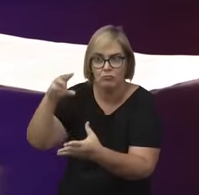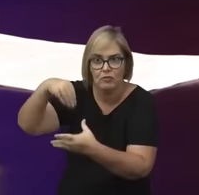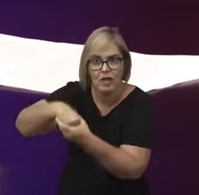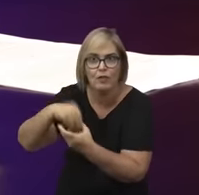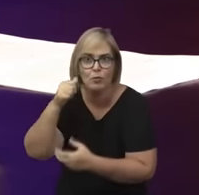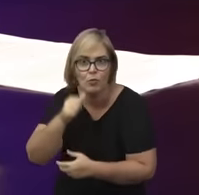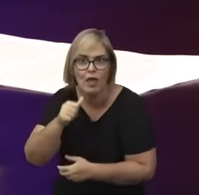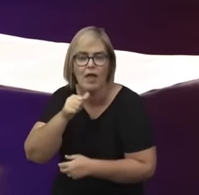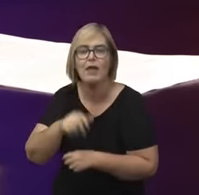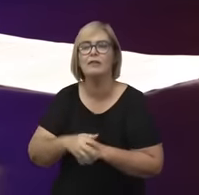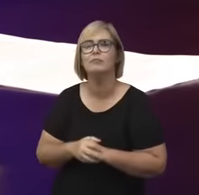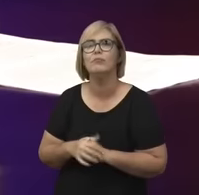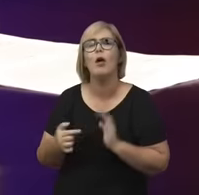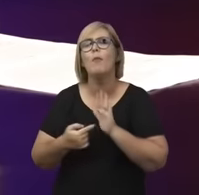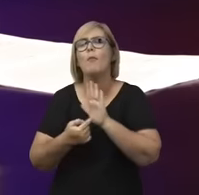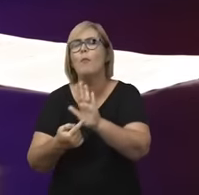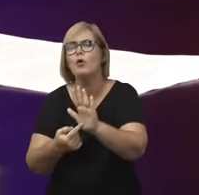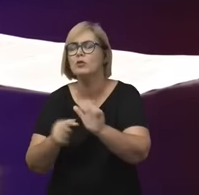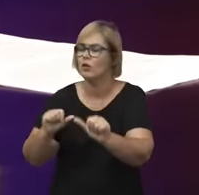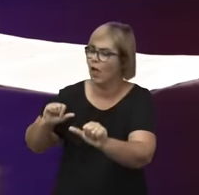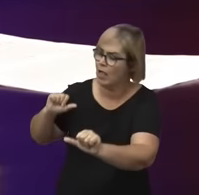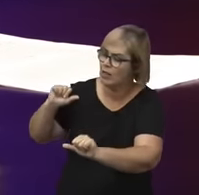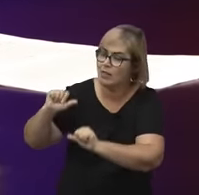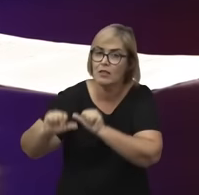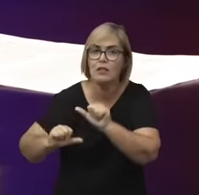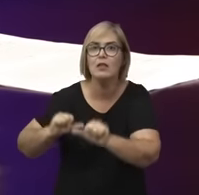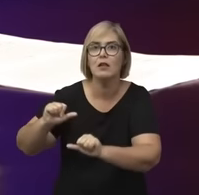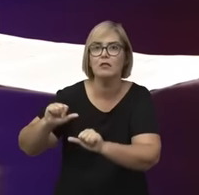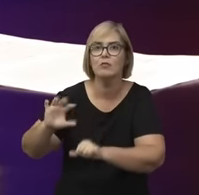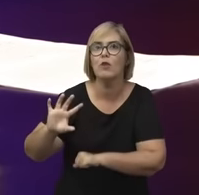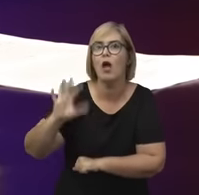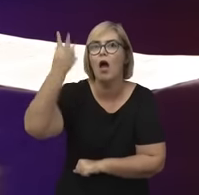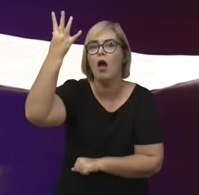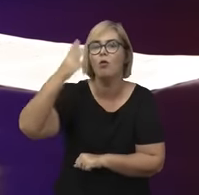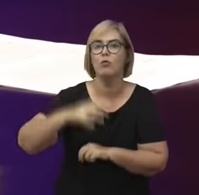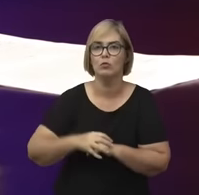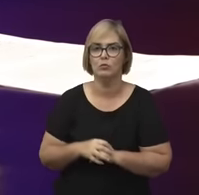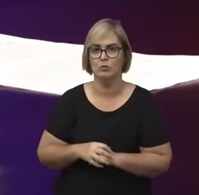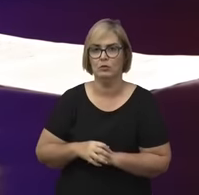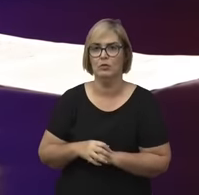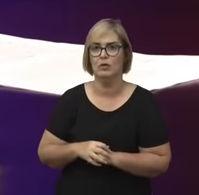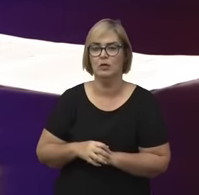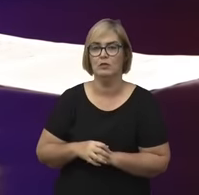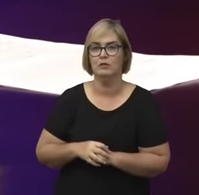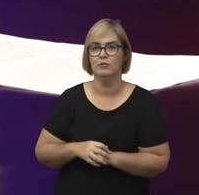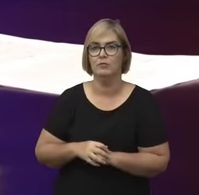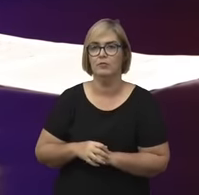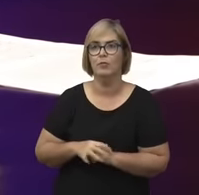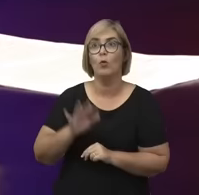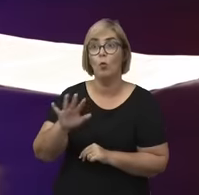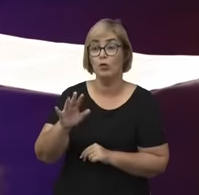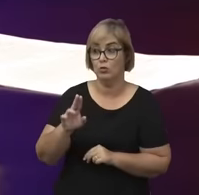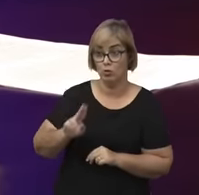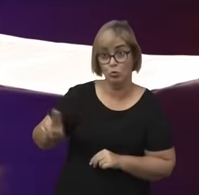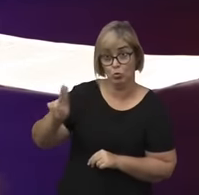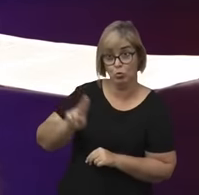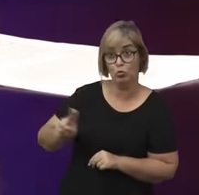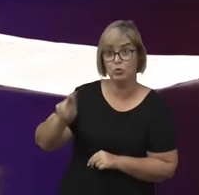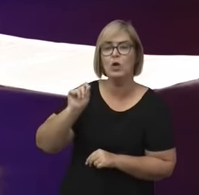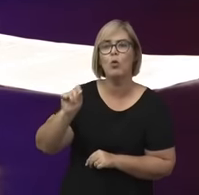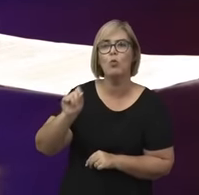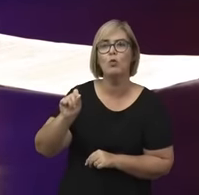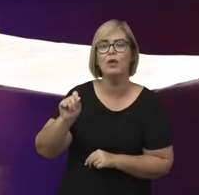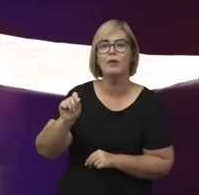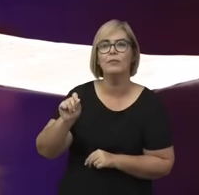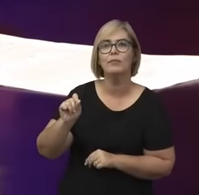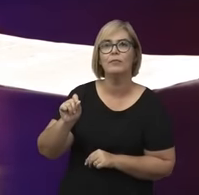tipo de transformação que acontece quando a gente usa o gênero como chave